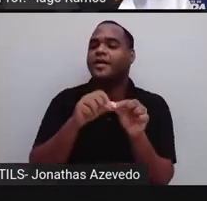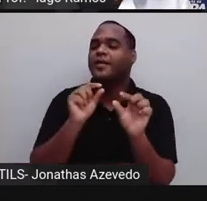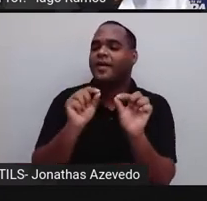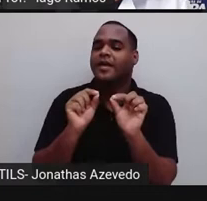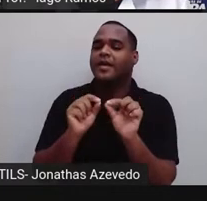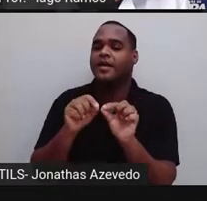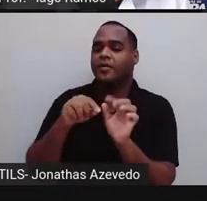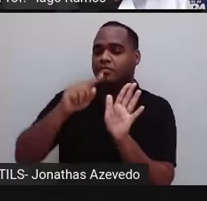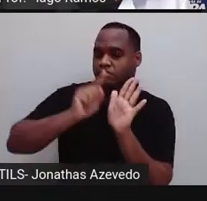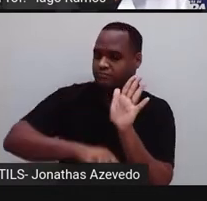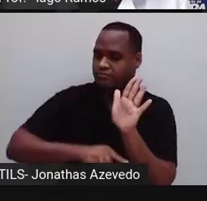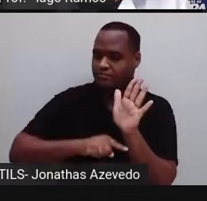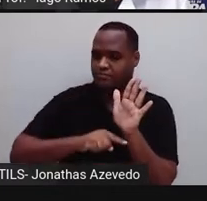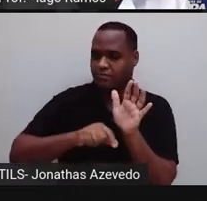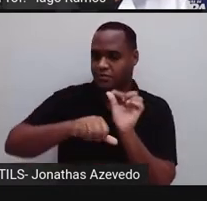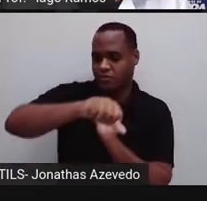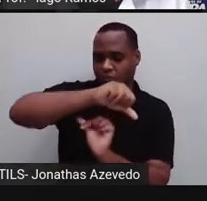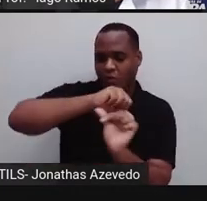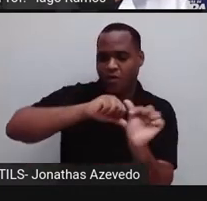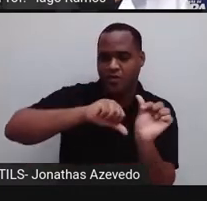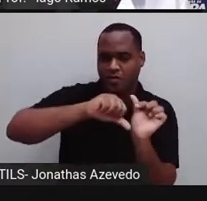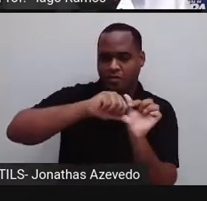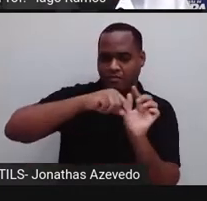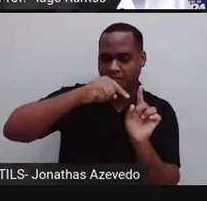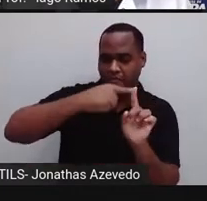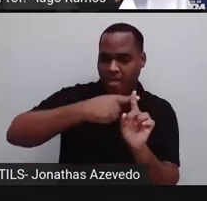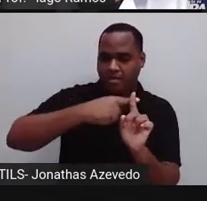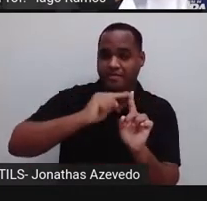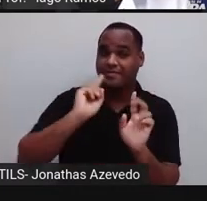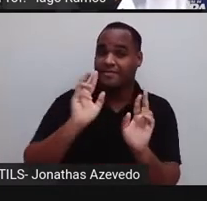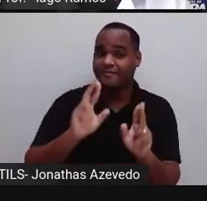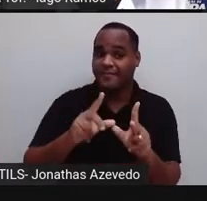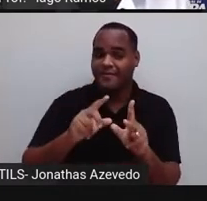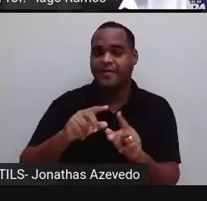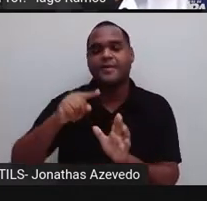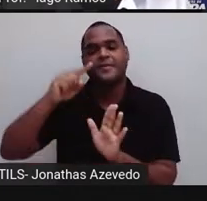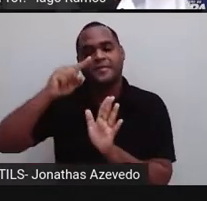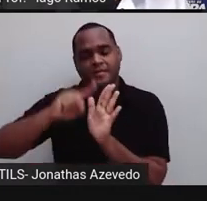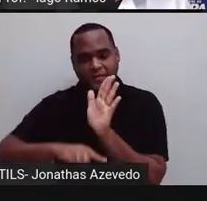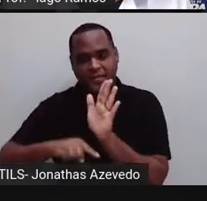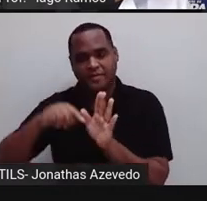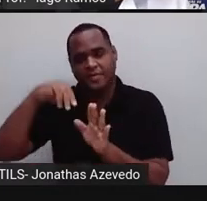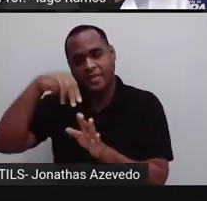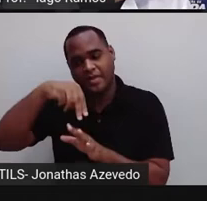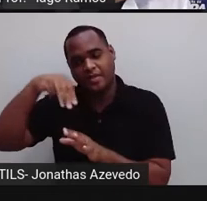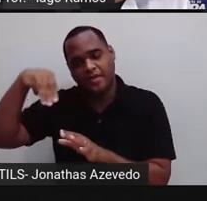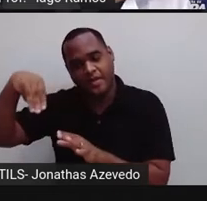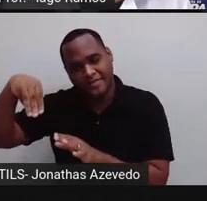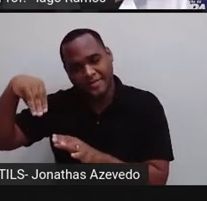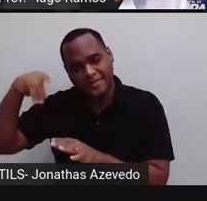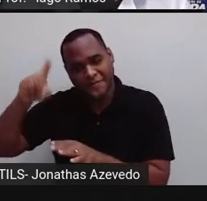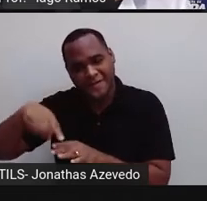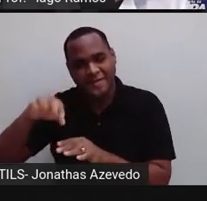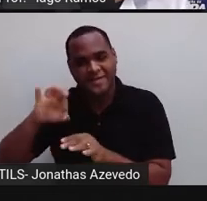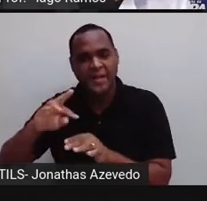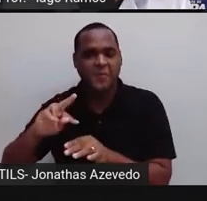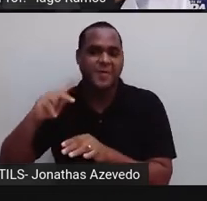subtração na parte de cima com os expoentes, e aí depois calcula a potência.